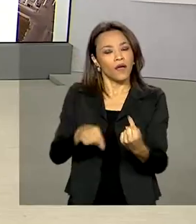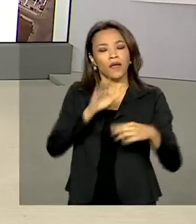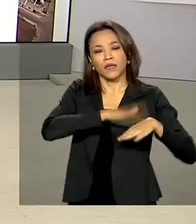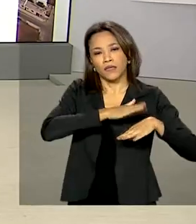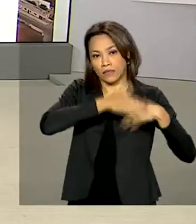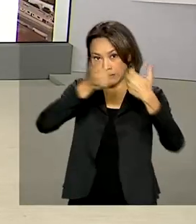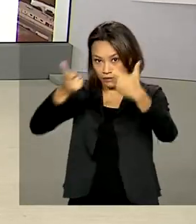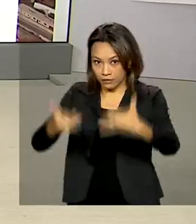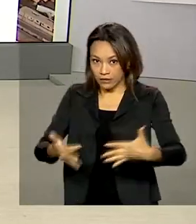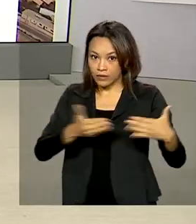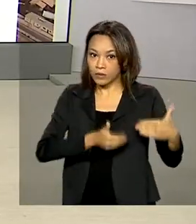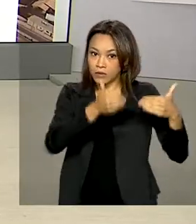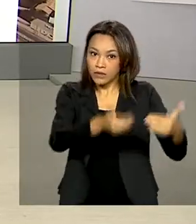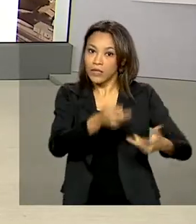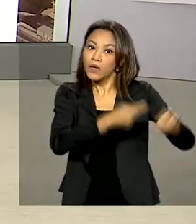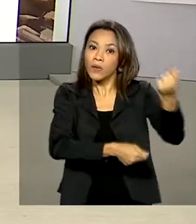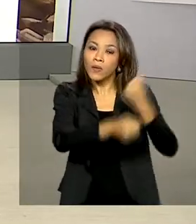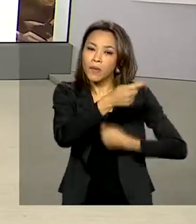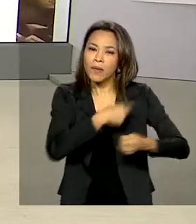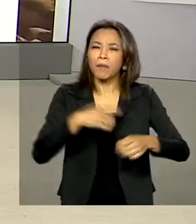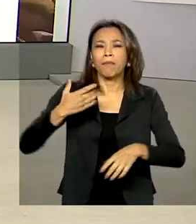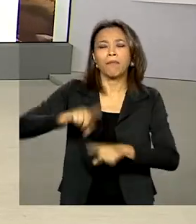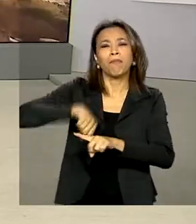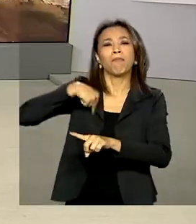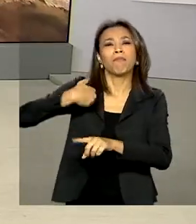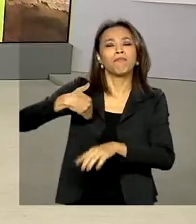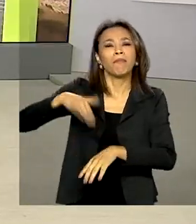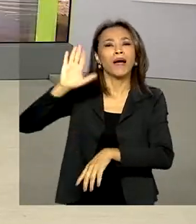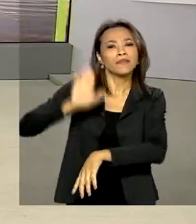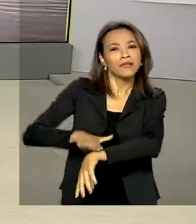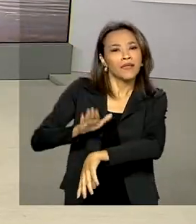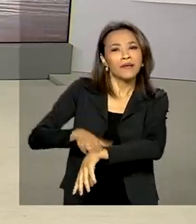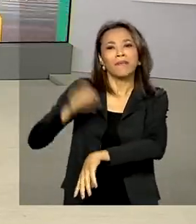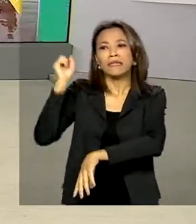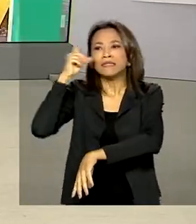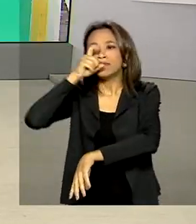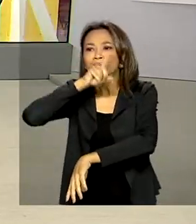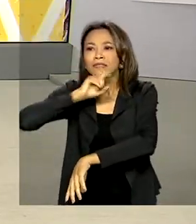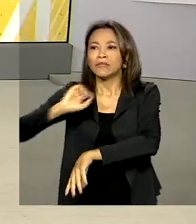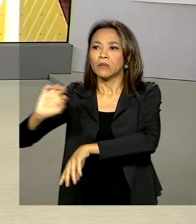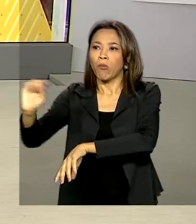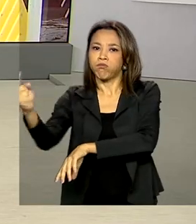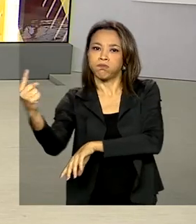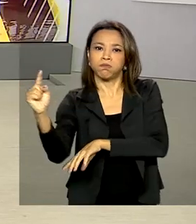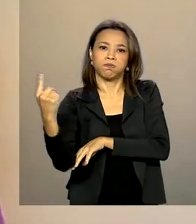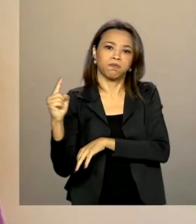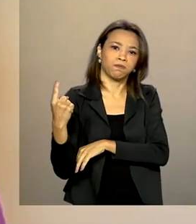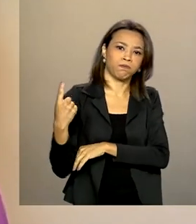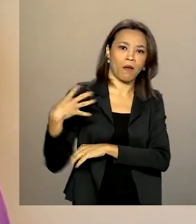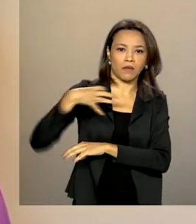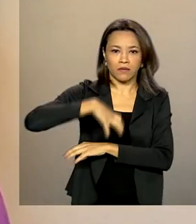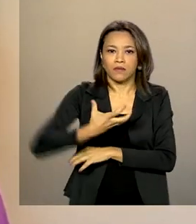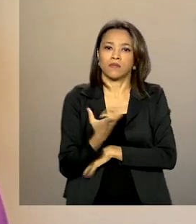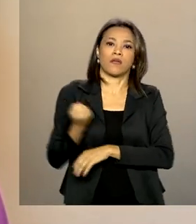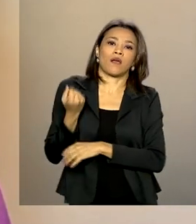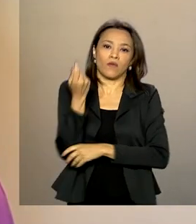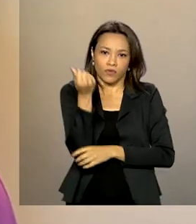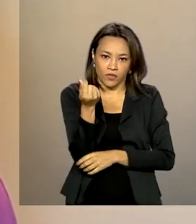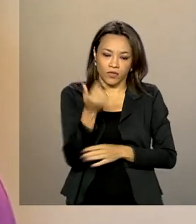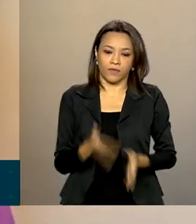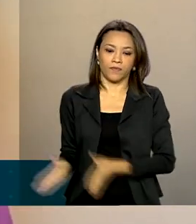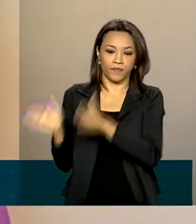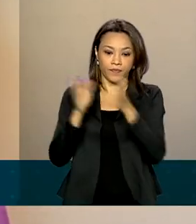Ministério da Economia, é dar mais tempo para quem tem dificuldade de deslocamento. Isso foi feito para